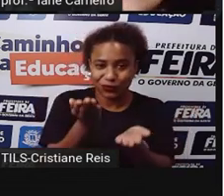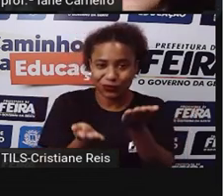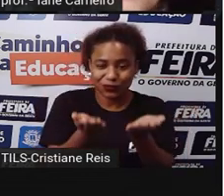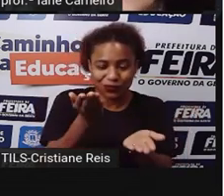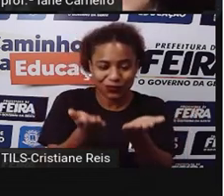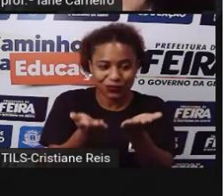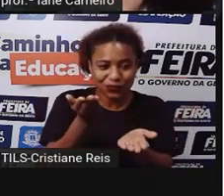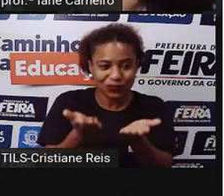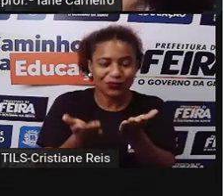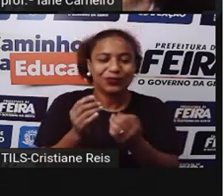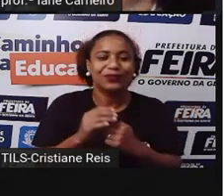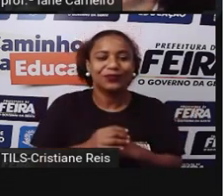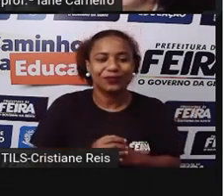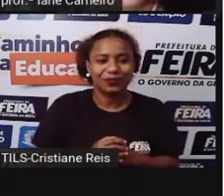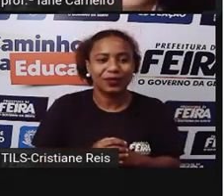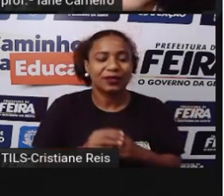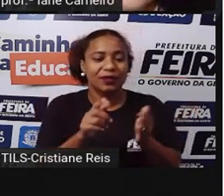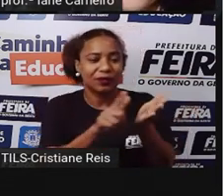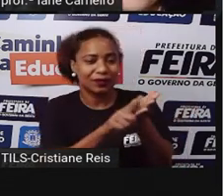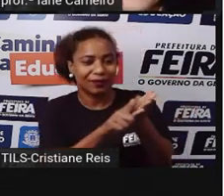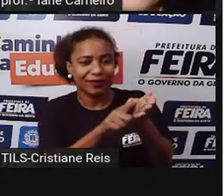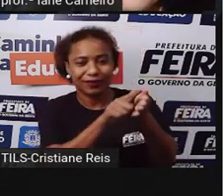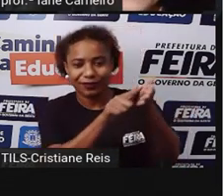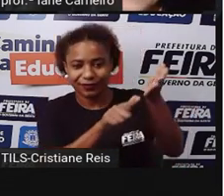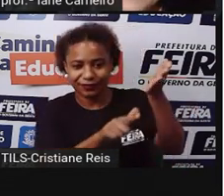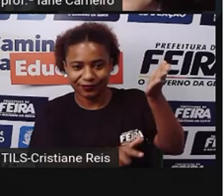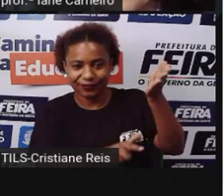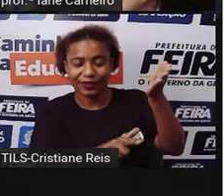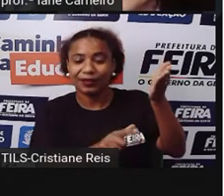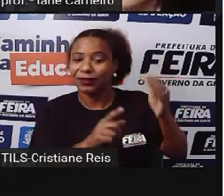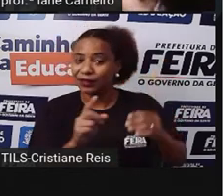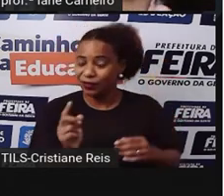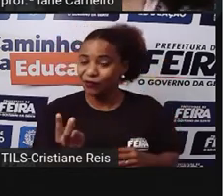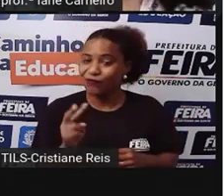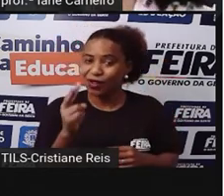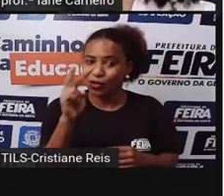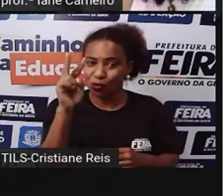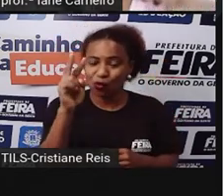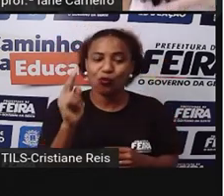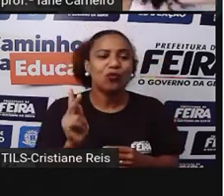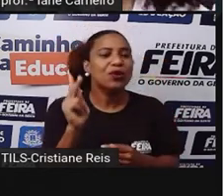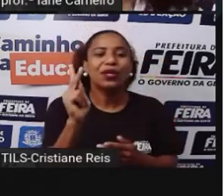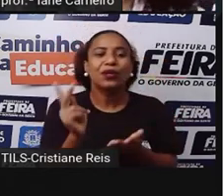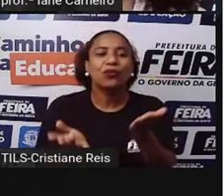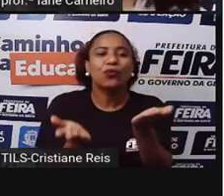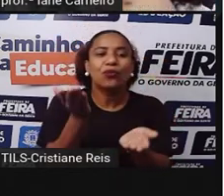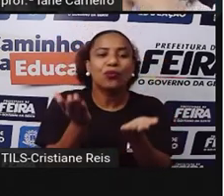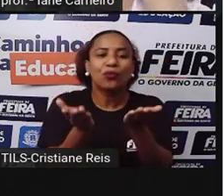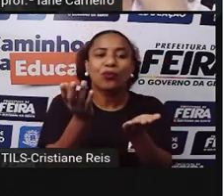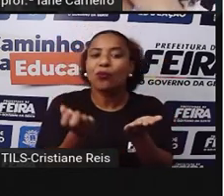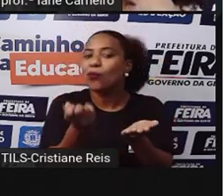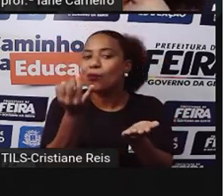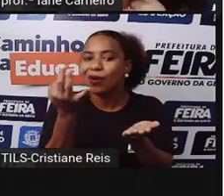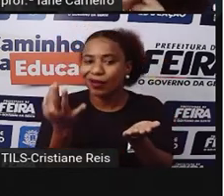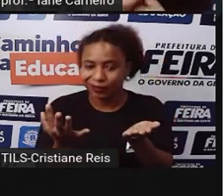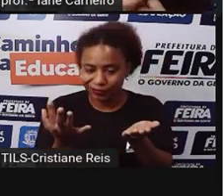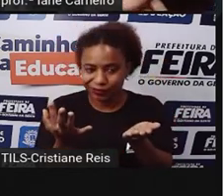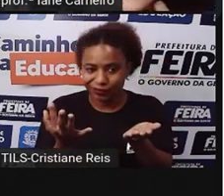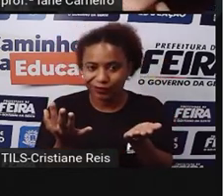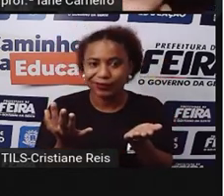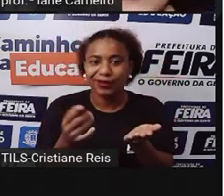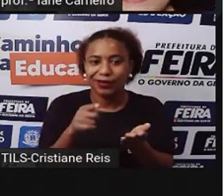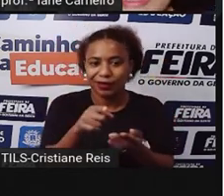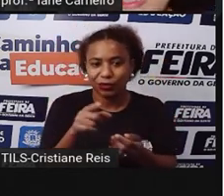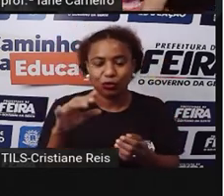Então nos encartes Nos folhetes Vai vir um preço Do quilo Né? Então quando você compra Um quilo O quilo vai custar